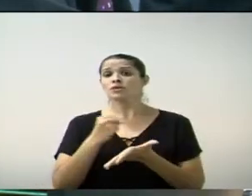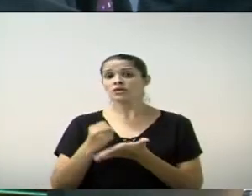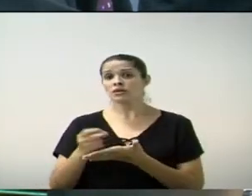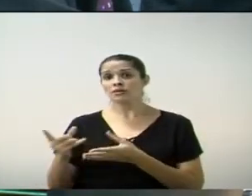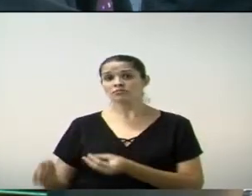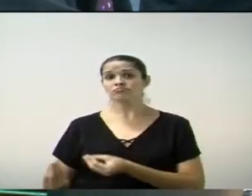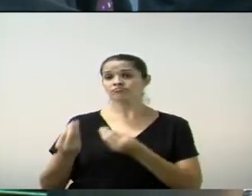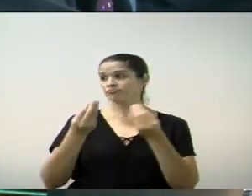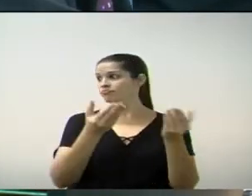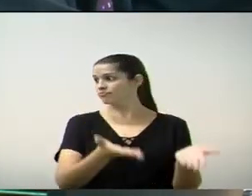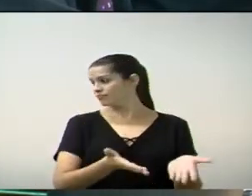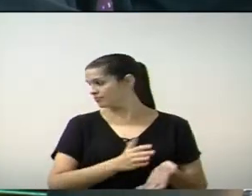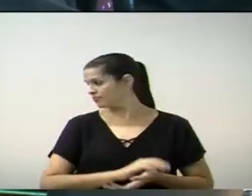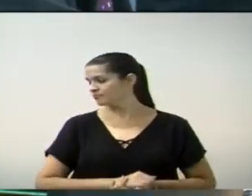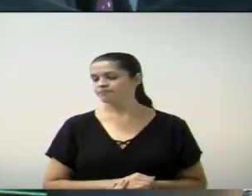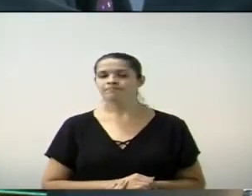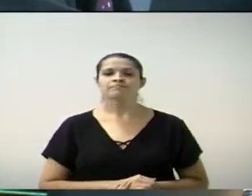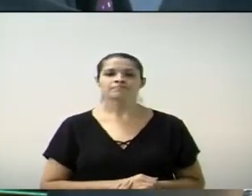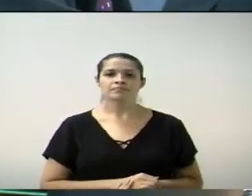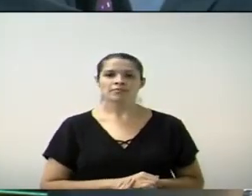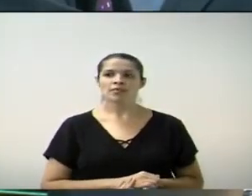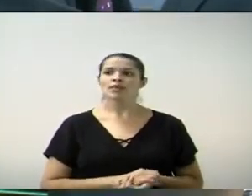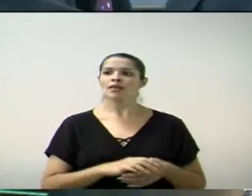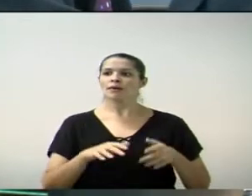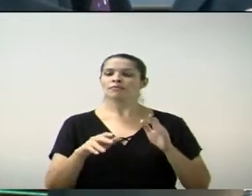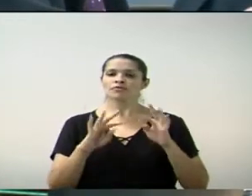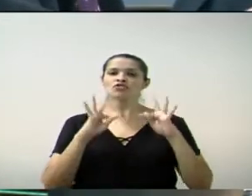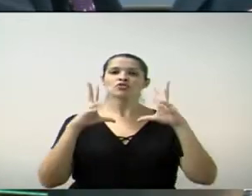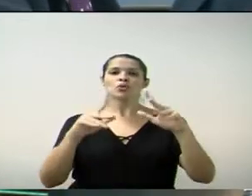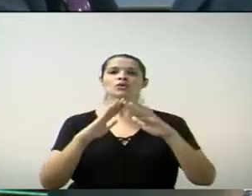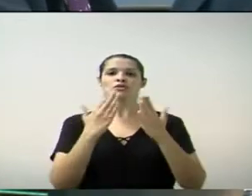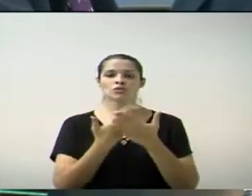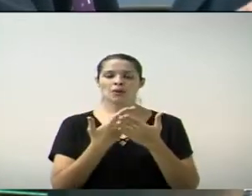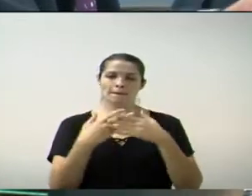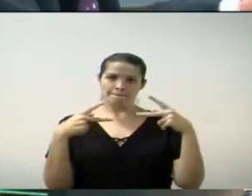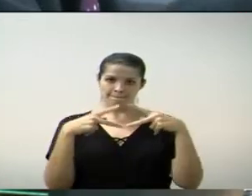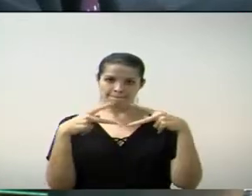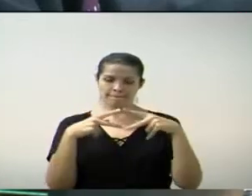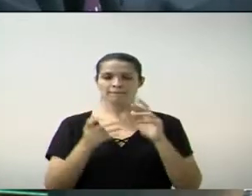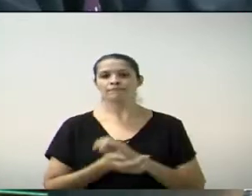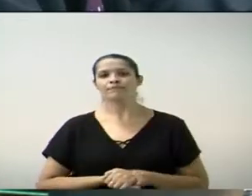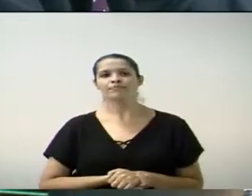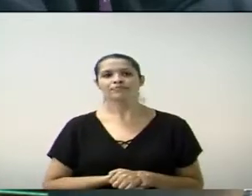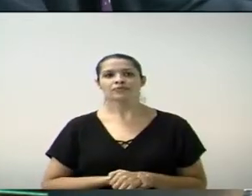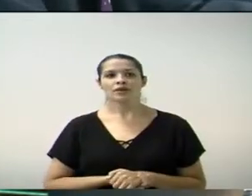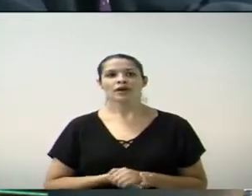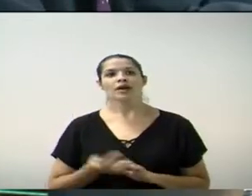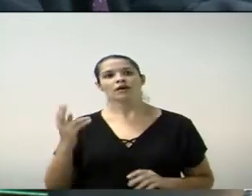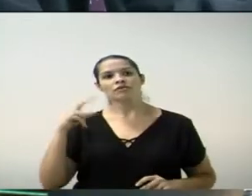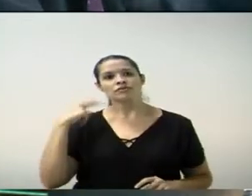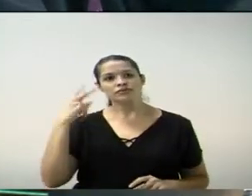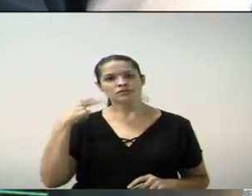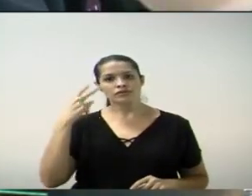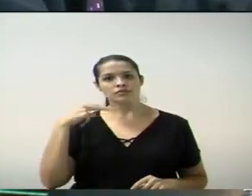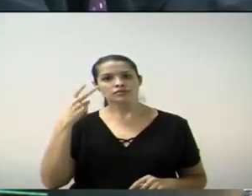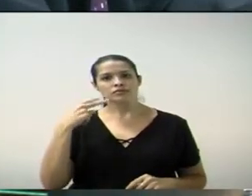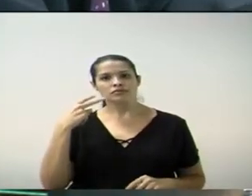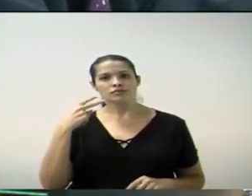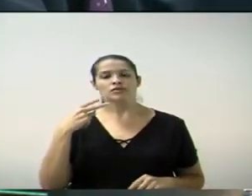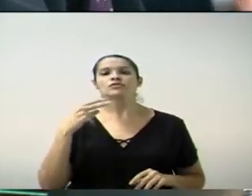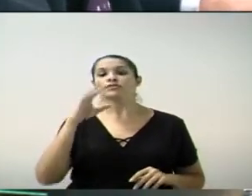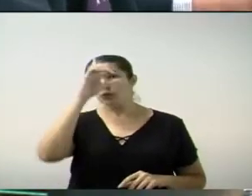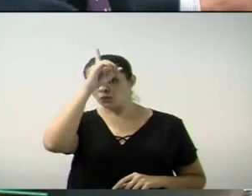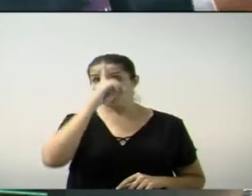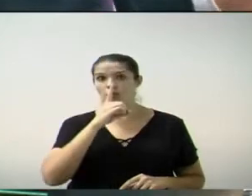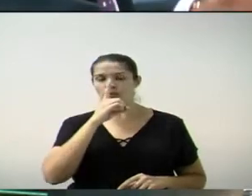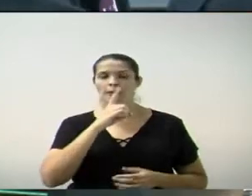uniformes e material escolar da rede municipal de ensino. De número 113, do vereador Antônio Miguel Ferrario, loira,